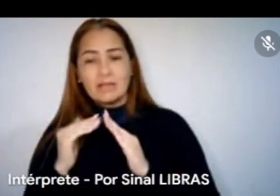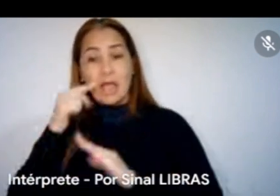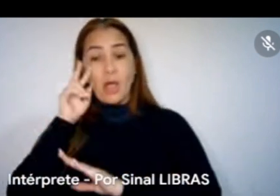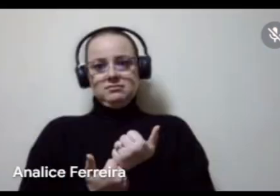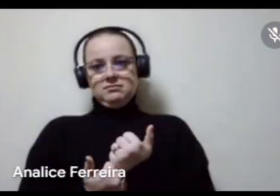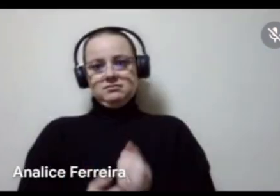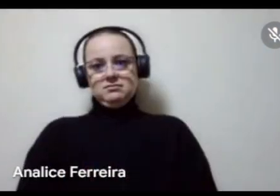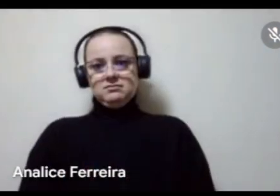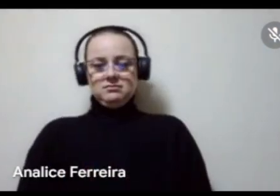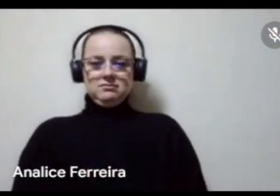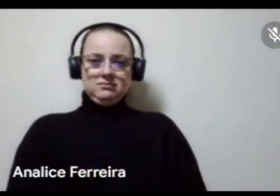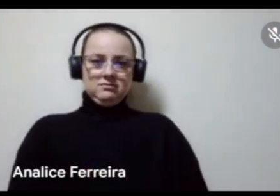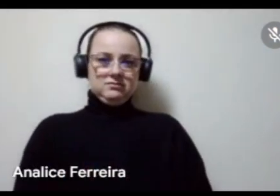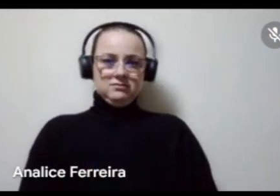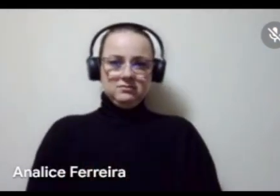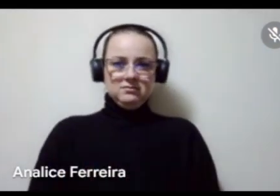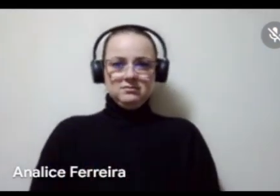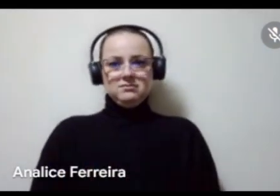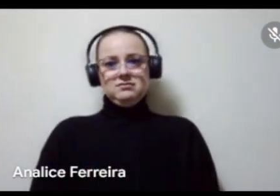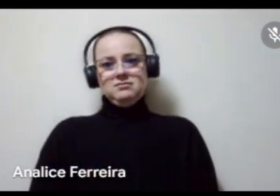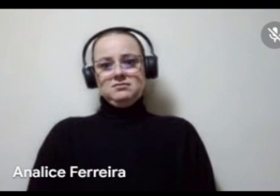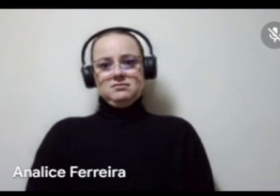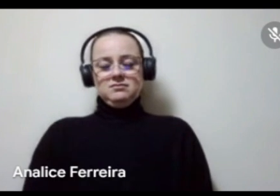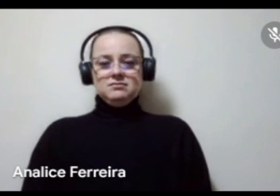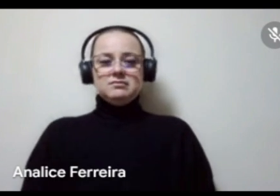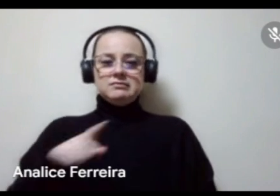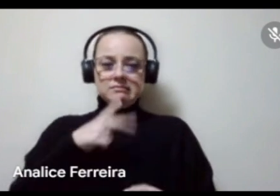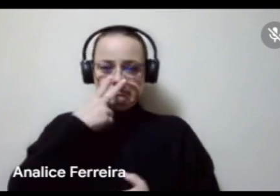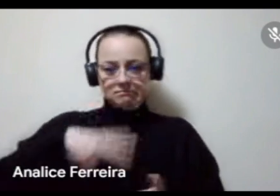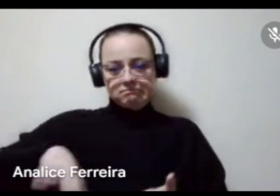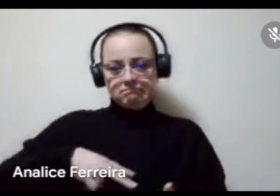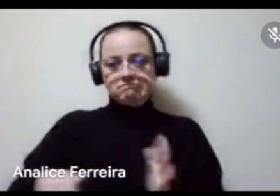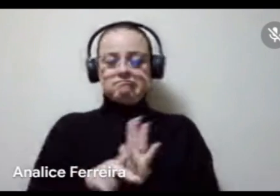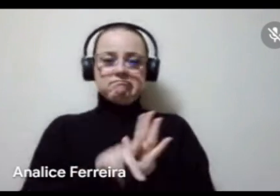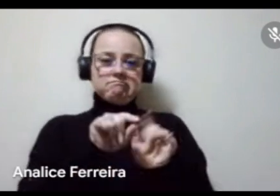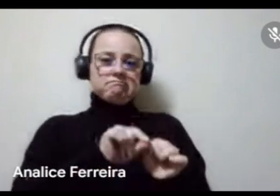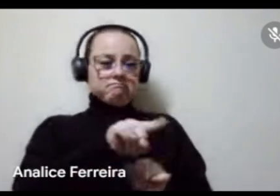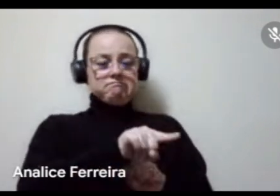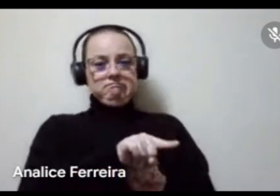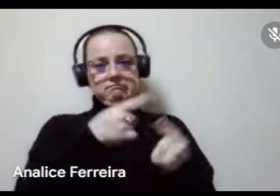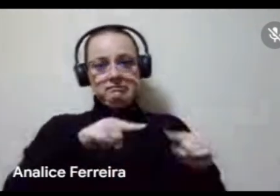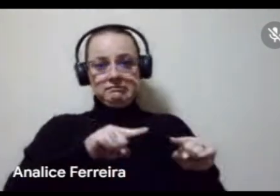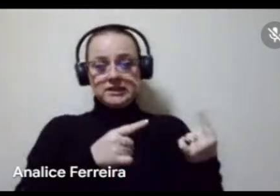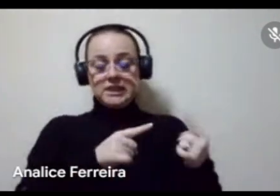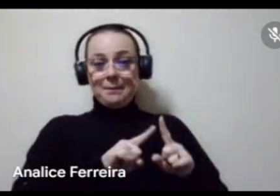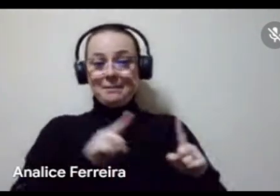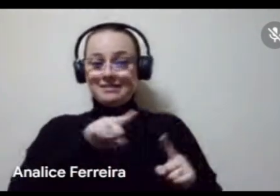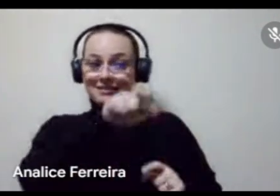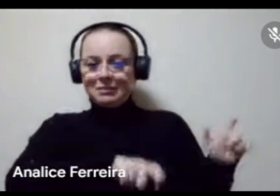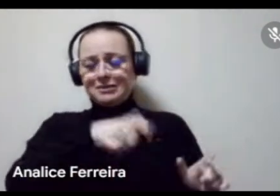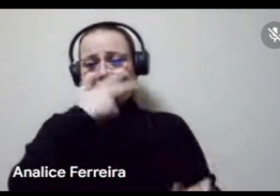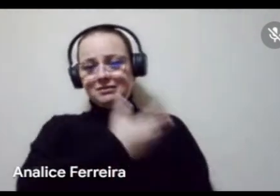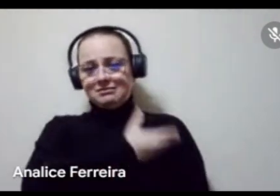polo do centro respira o carnaval frevo naqueles dias lá que são executados. Mas essas pessoas ficam esquecidas,